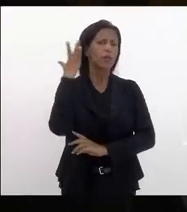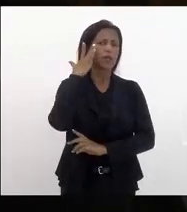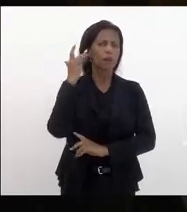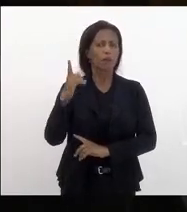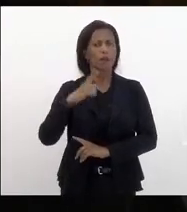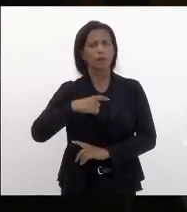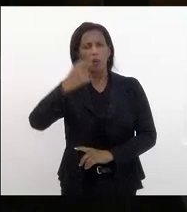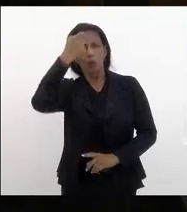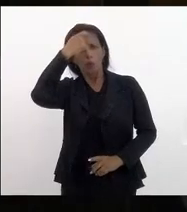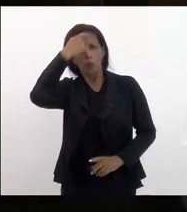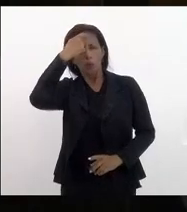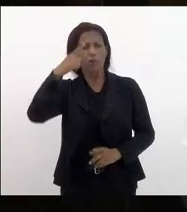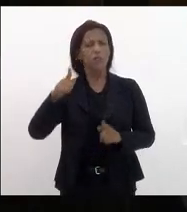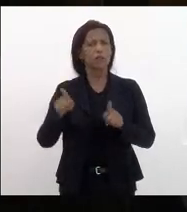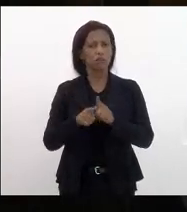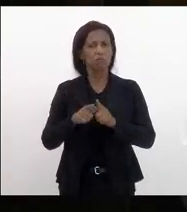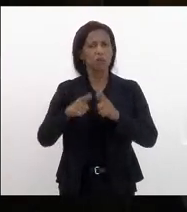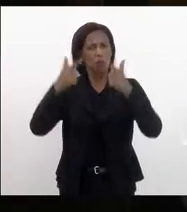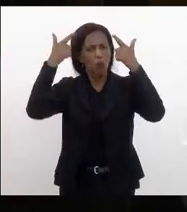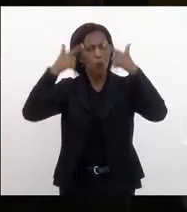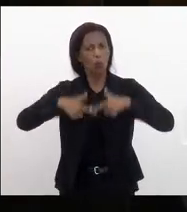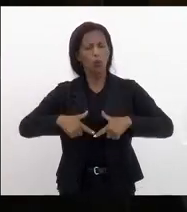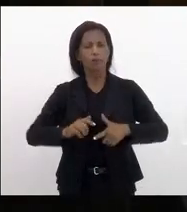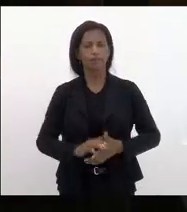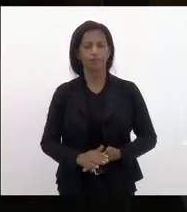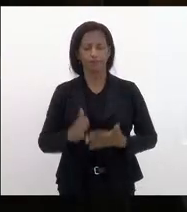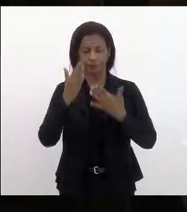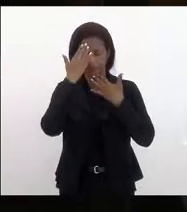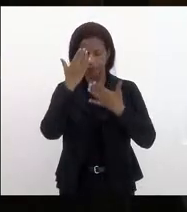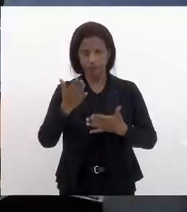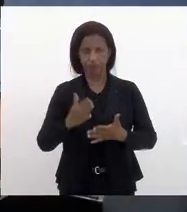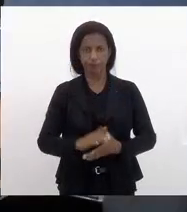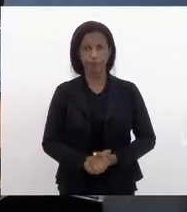ter a nossa consciência também limpa e serena muito obrigado